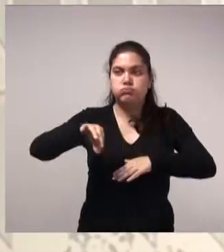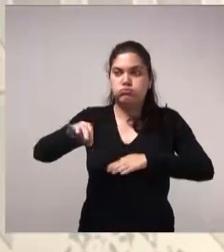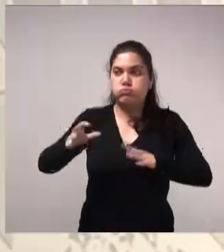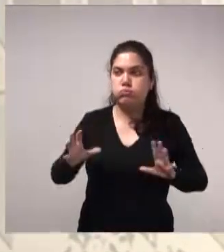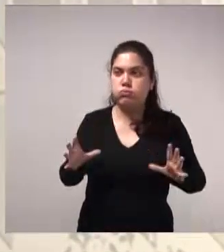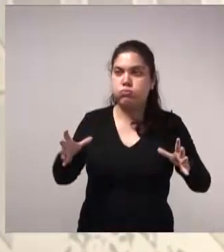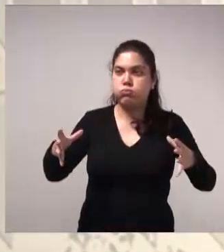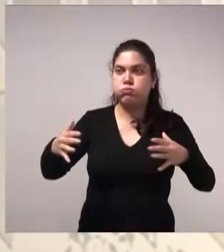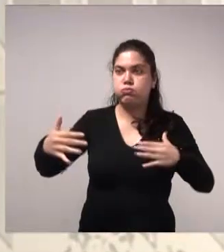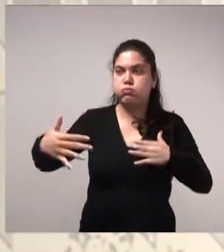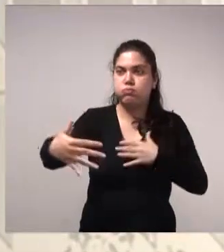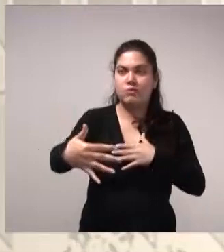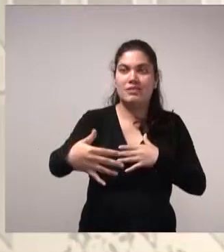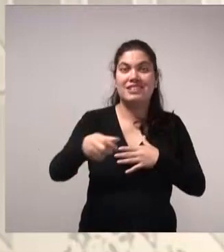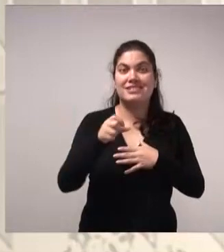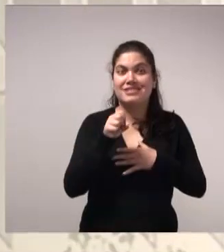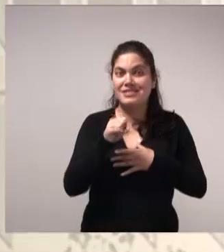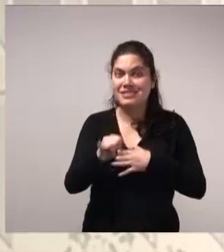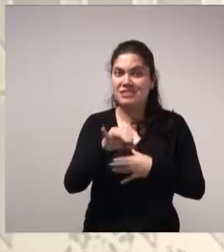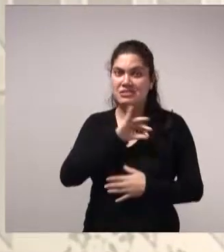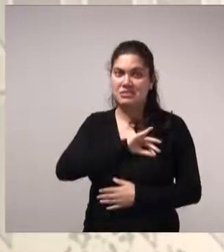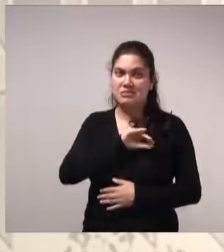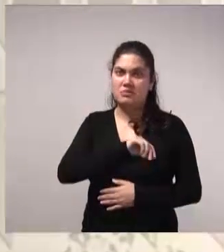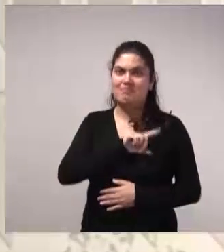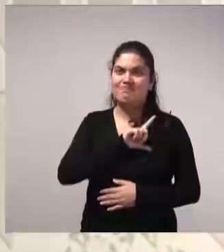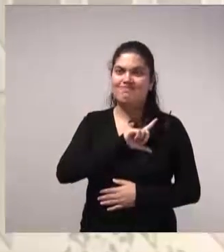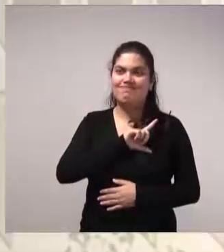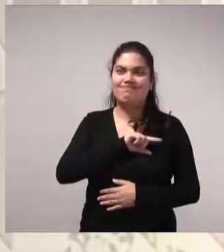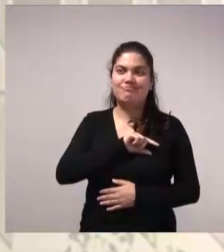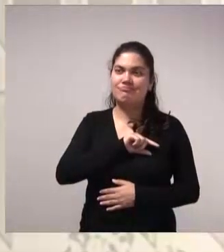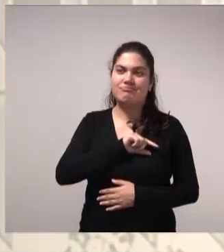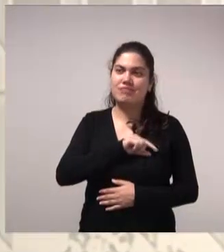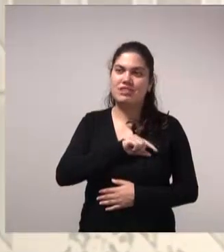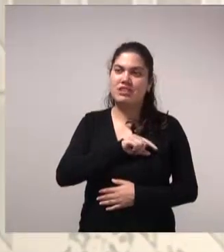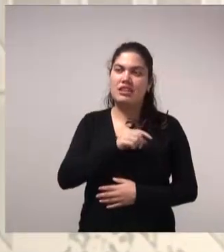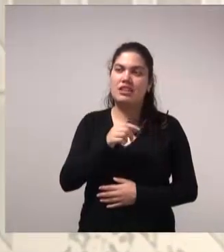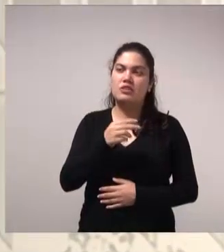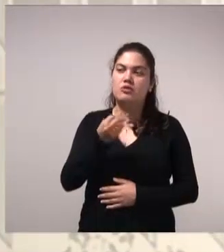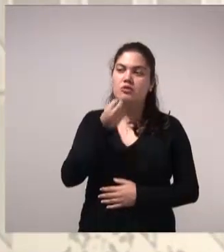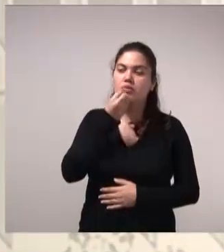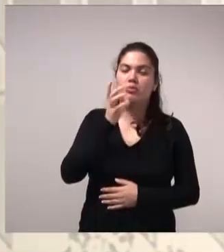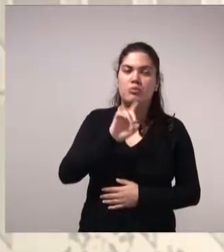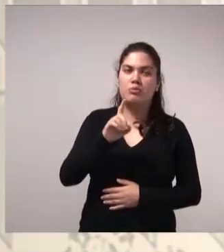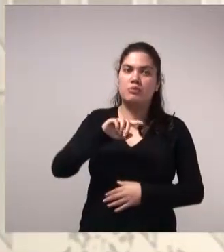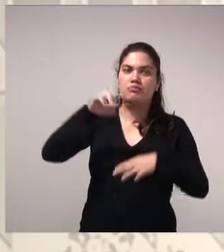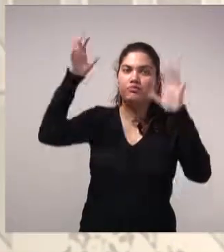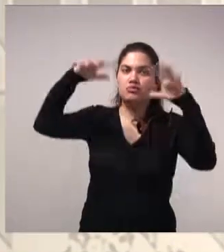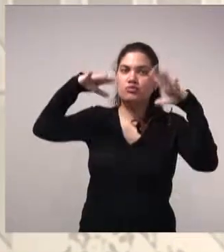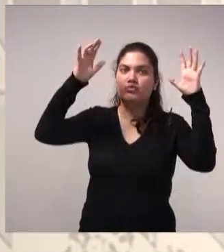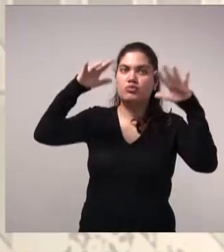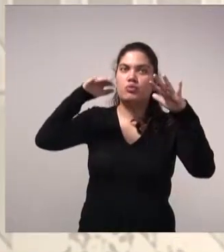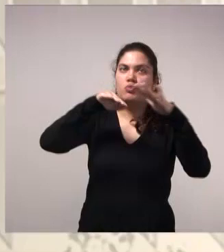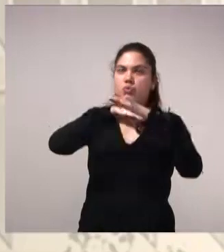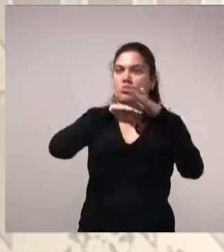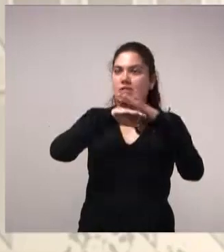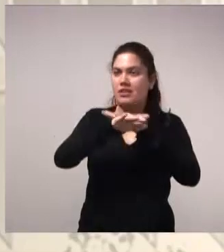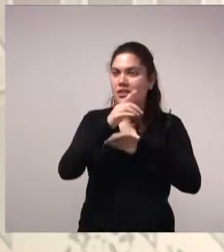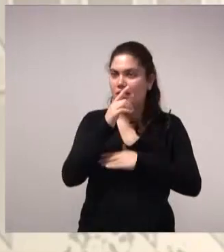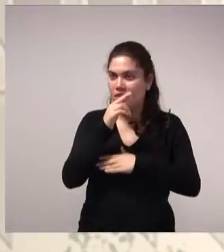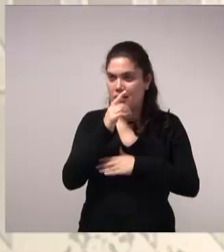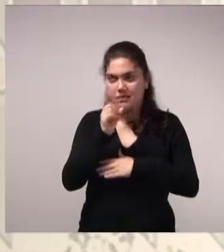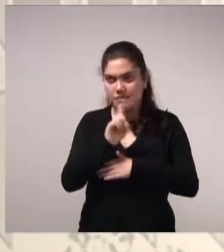baixa, não foi viável o aproveitamento da água da chuva. E nem para residências de renda baixa. Por quê?